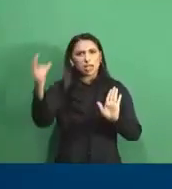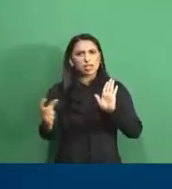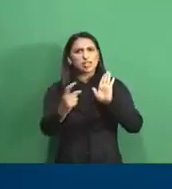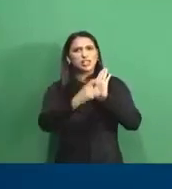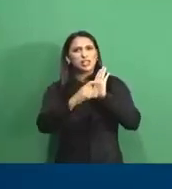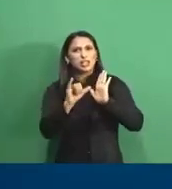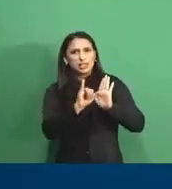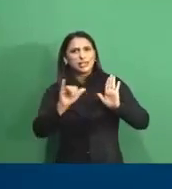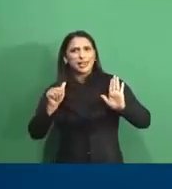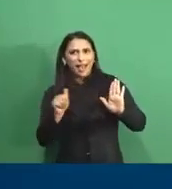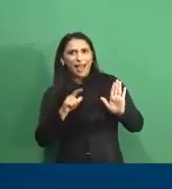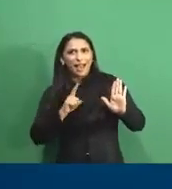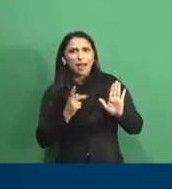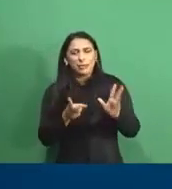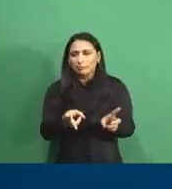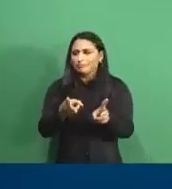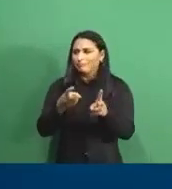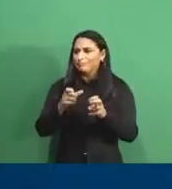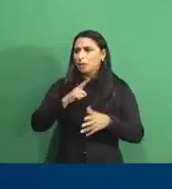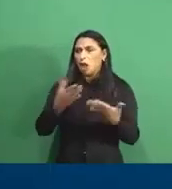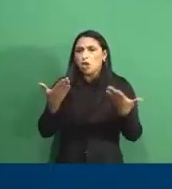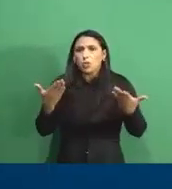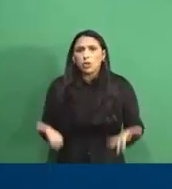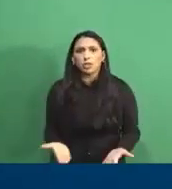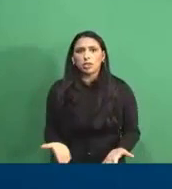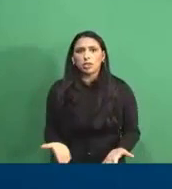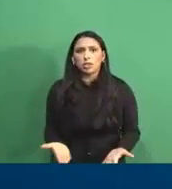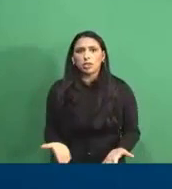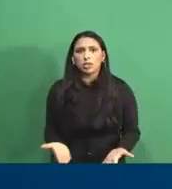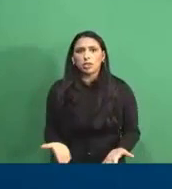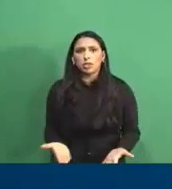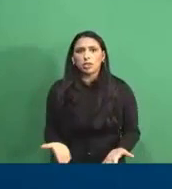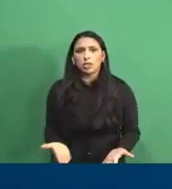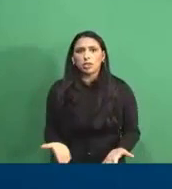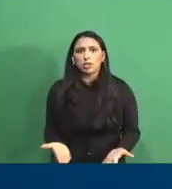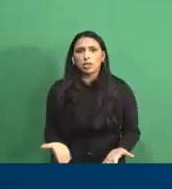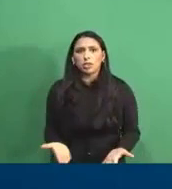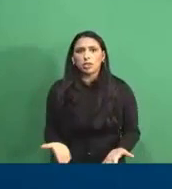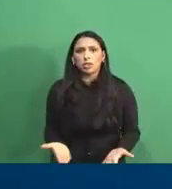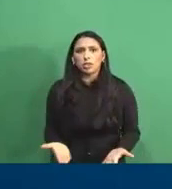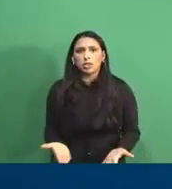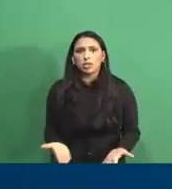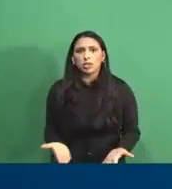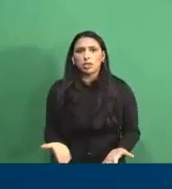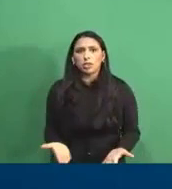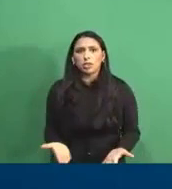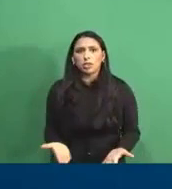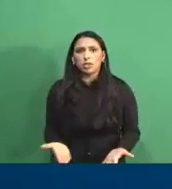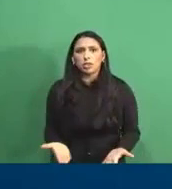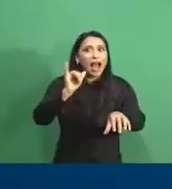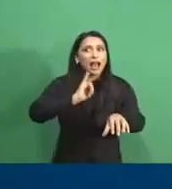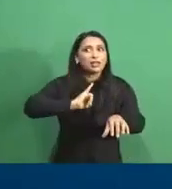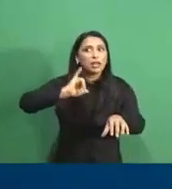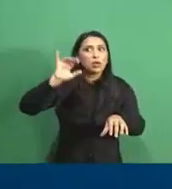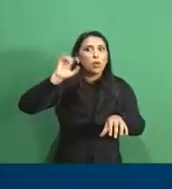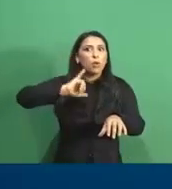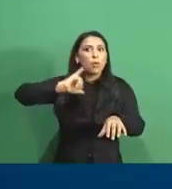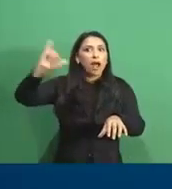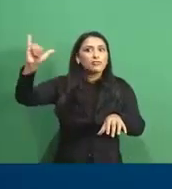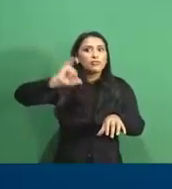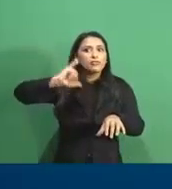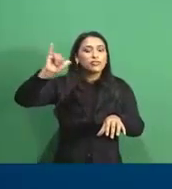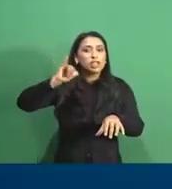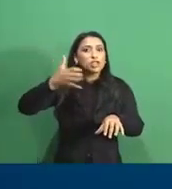na identificação e quando for identificada a mosca na propriedade, um alerta vai ser emitido para o